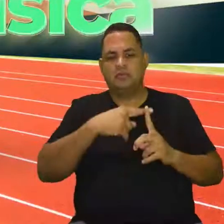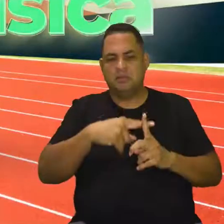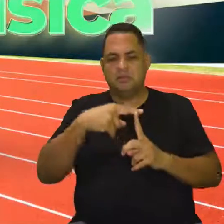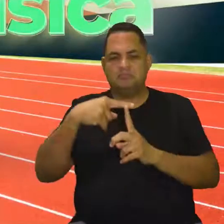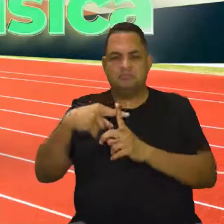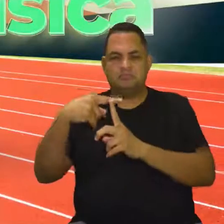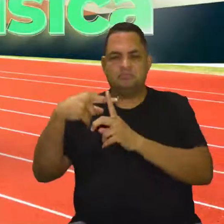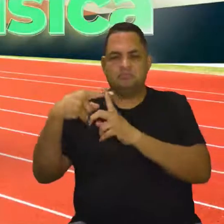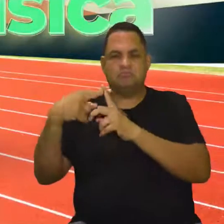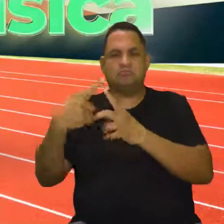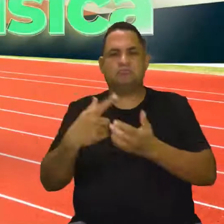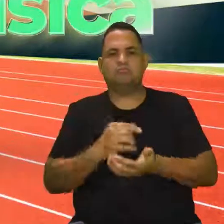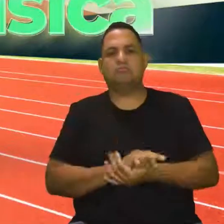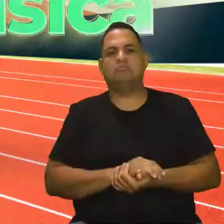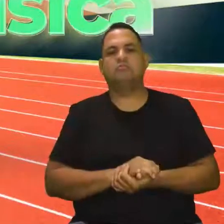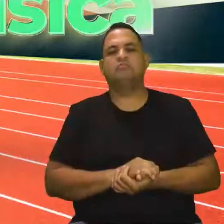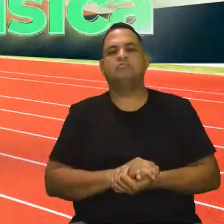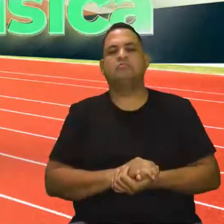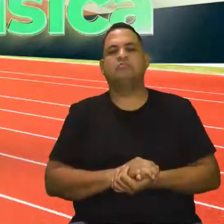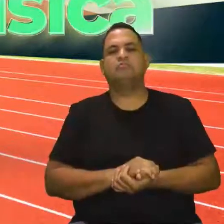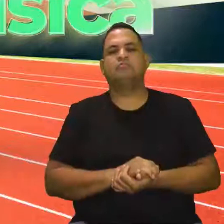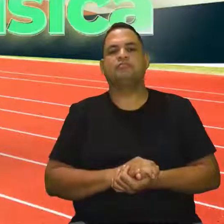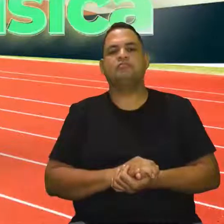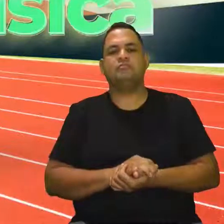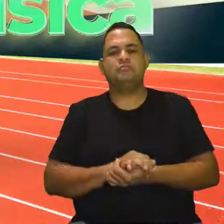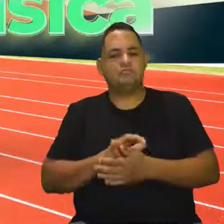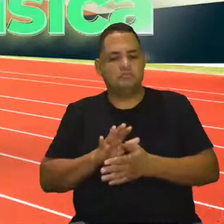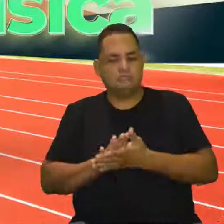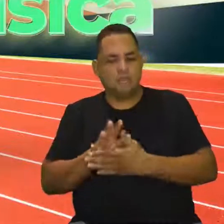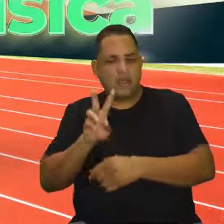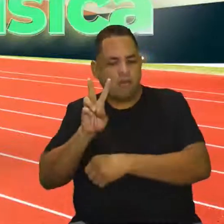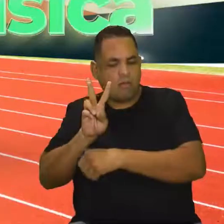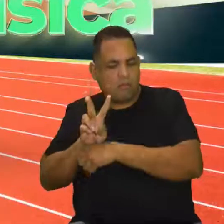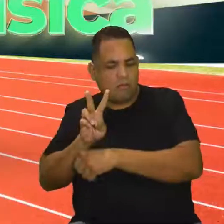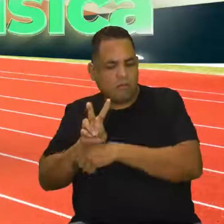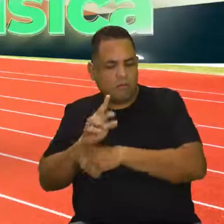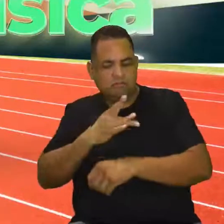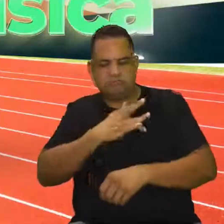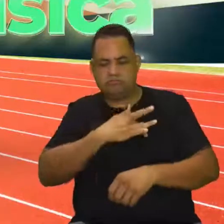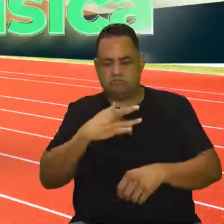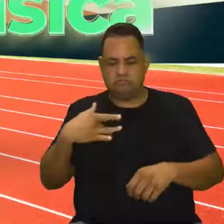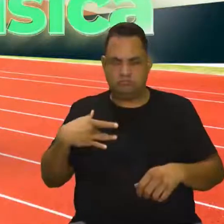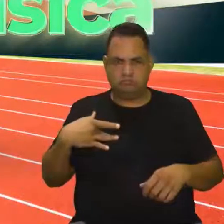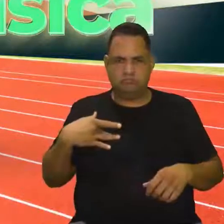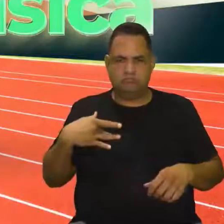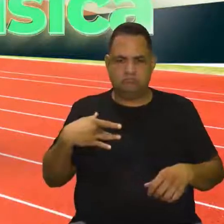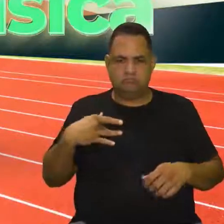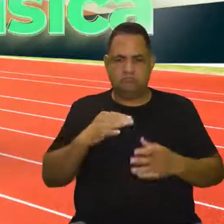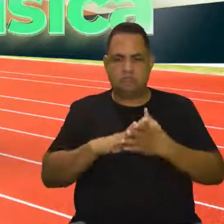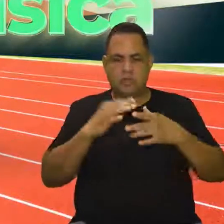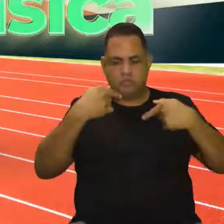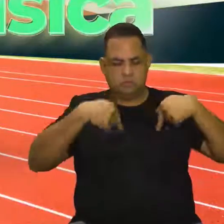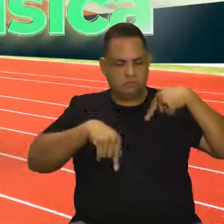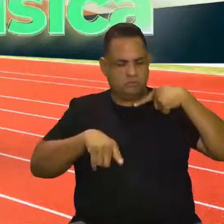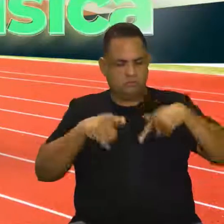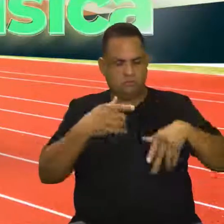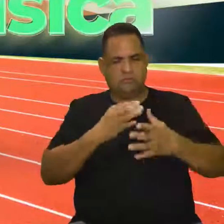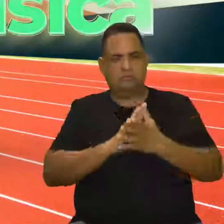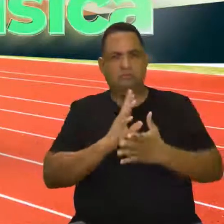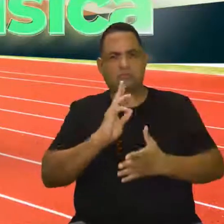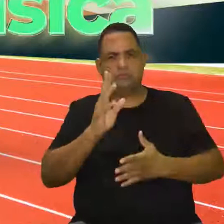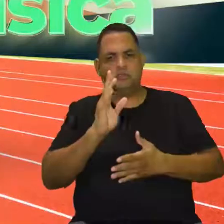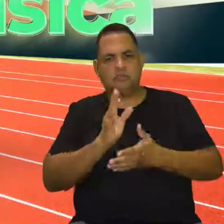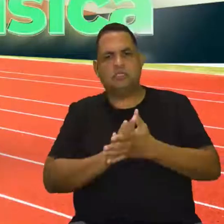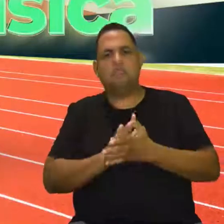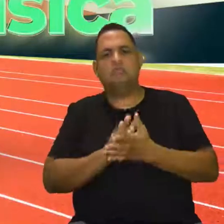Outro ponto. Eu cuido bem da minha saúde no quesito da parte fisiológica? Estou sempre indo